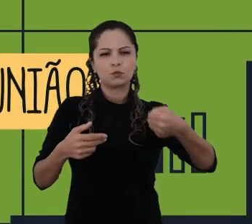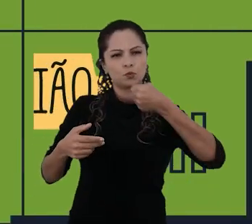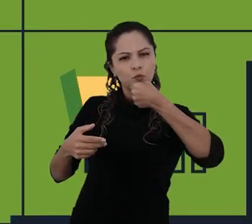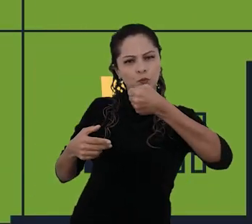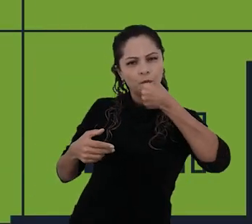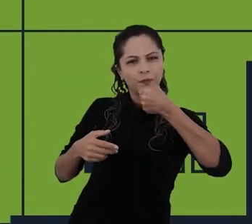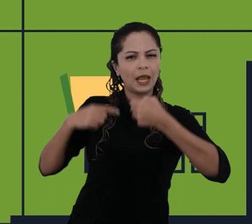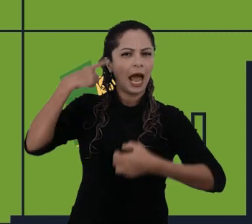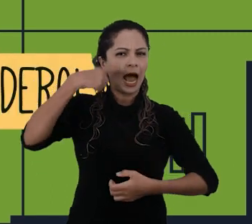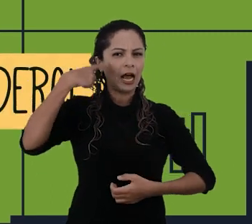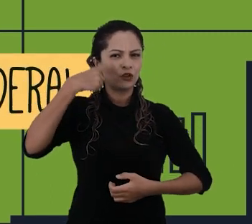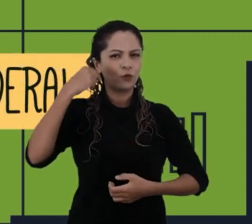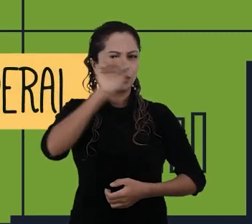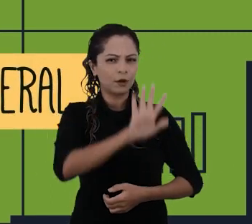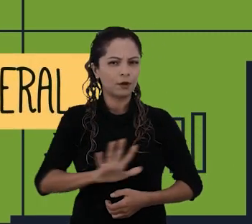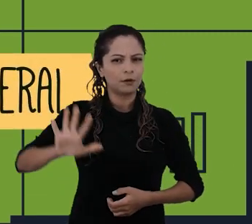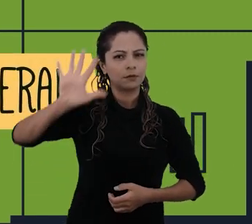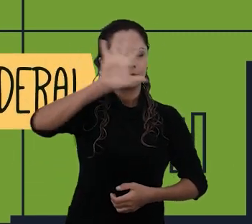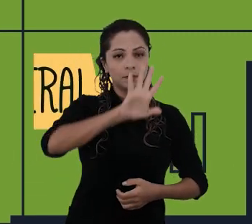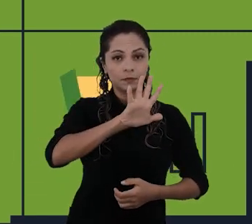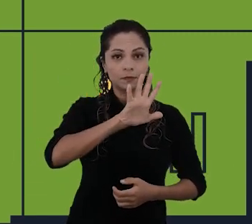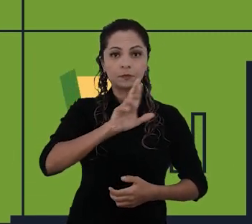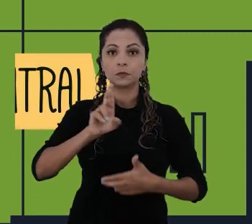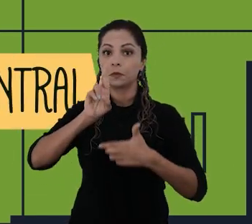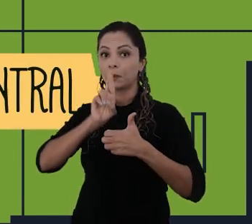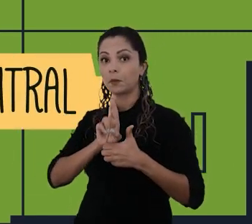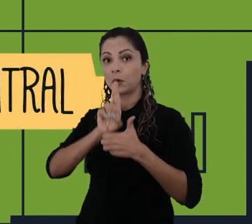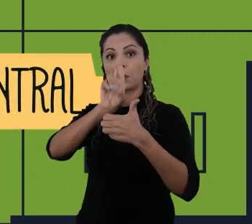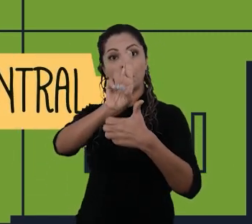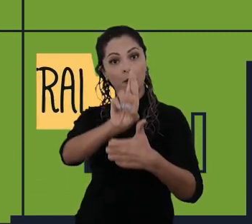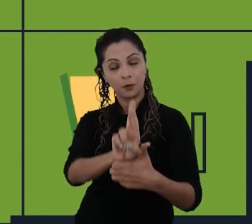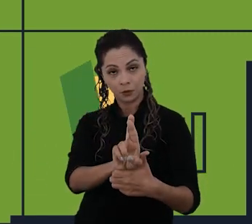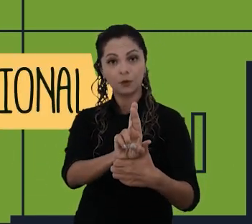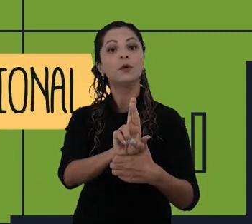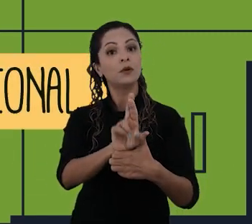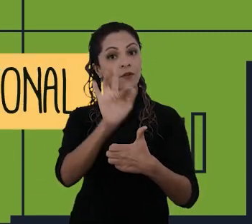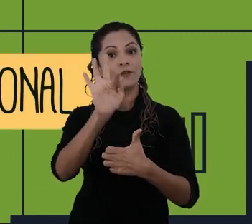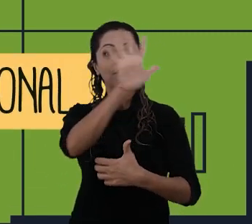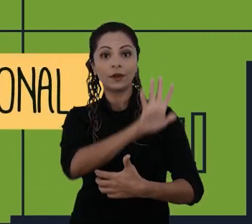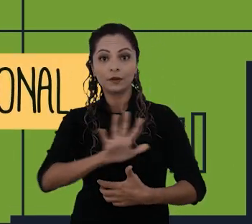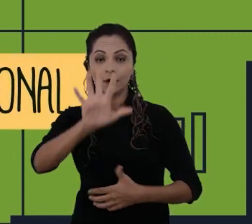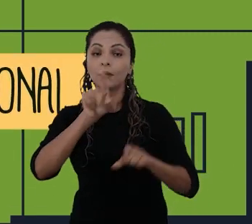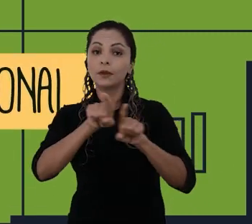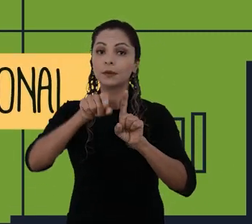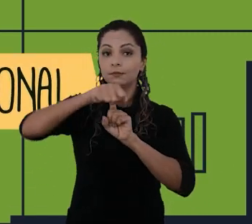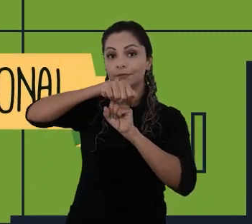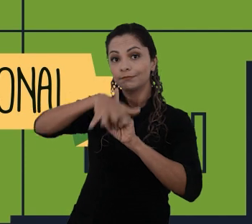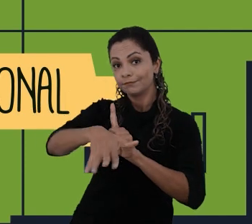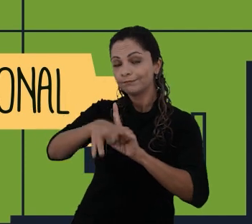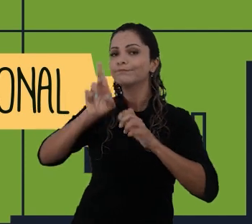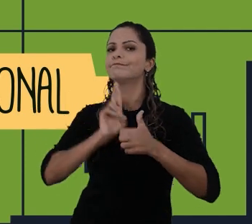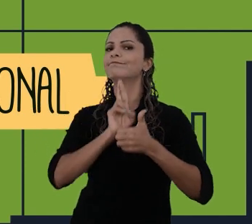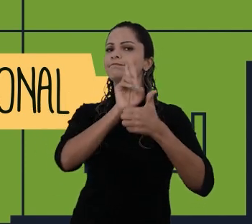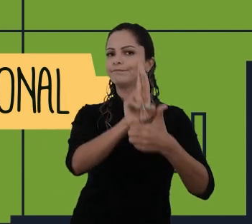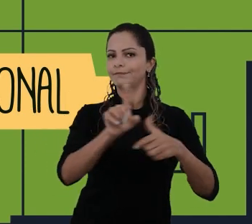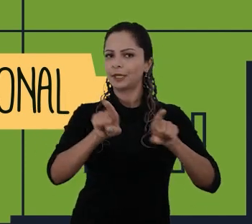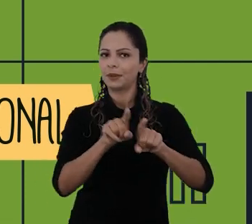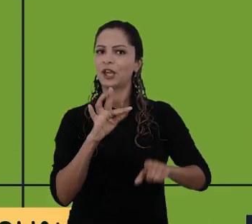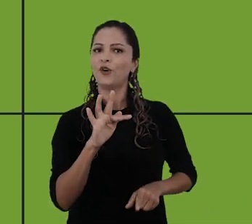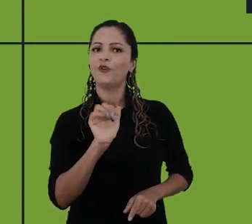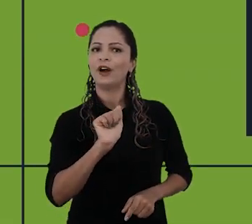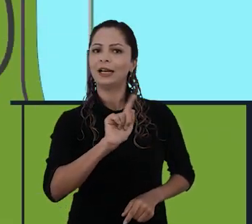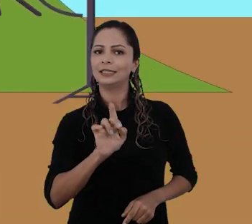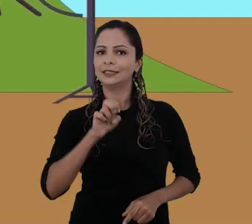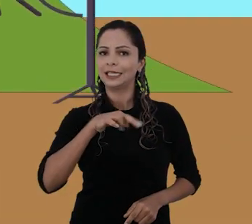Advogados da União, procuradores federais, procuradores do Banco Central e procuradores da Fazenda Nacional. E por trás das câmaras,